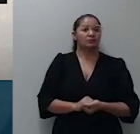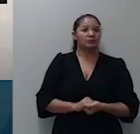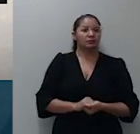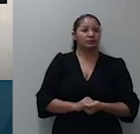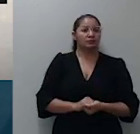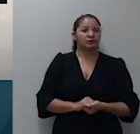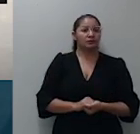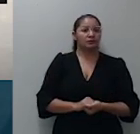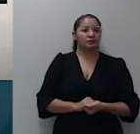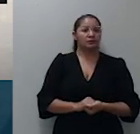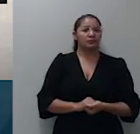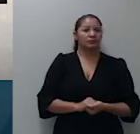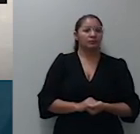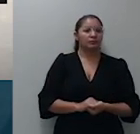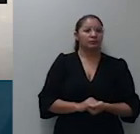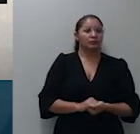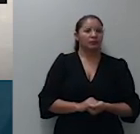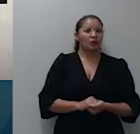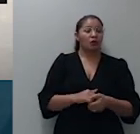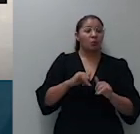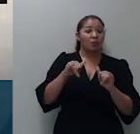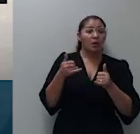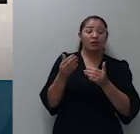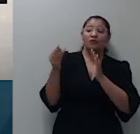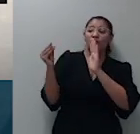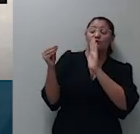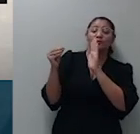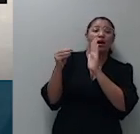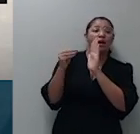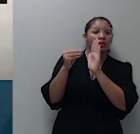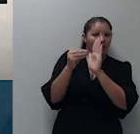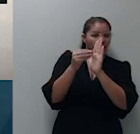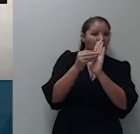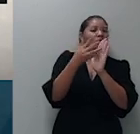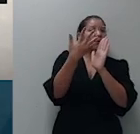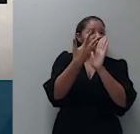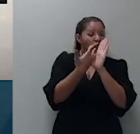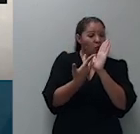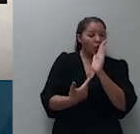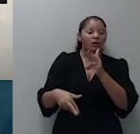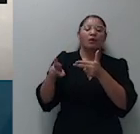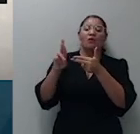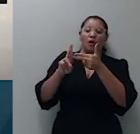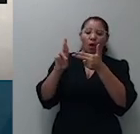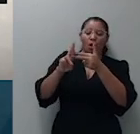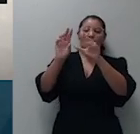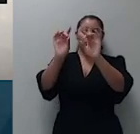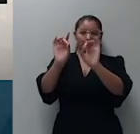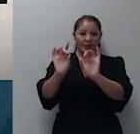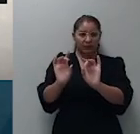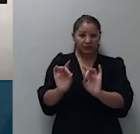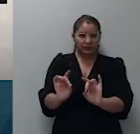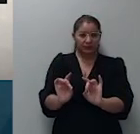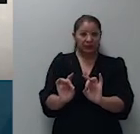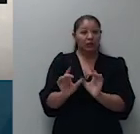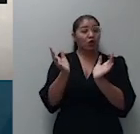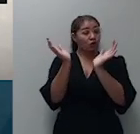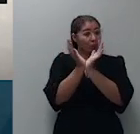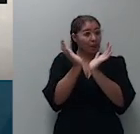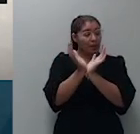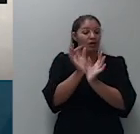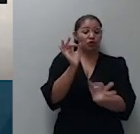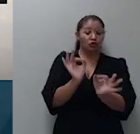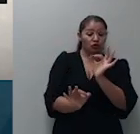oportunamente pautar o recurso especial perante a quarta turma para julgamento colegiado